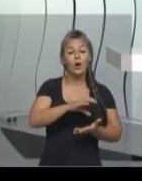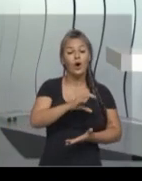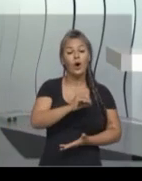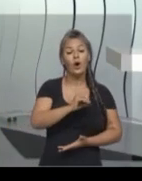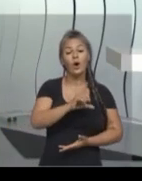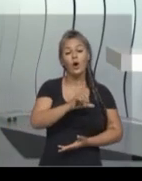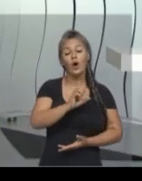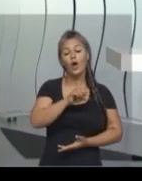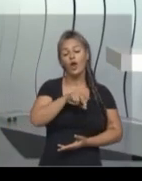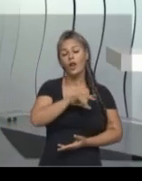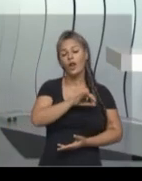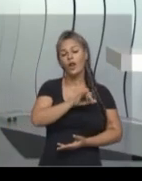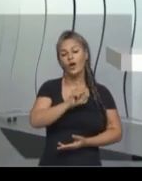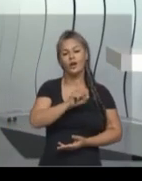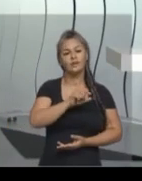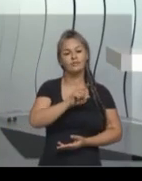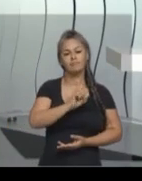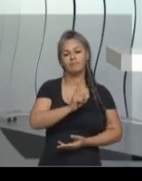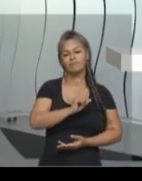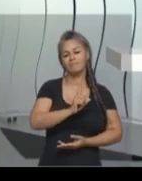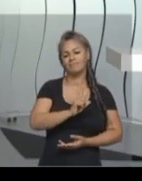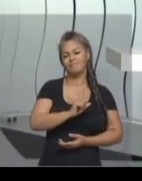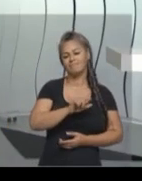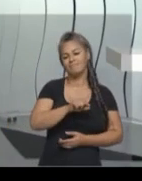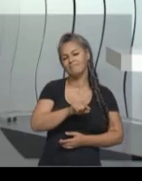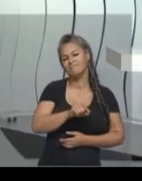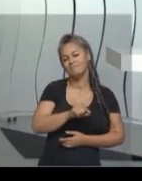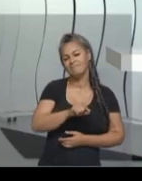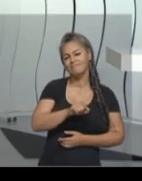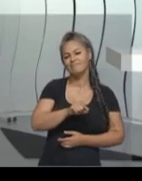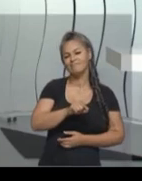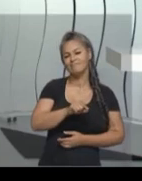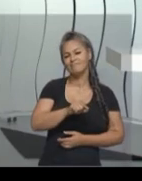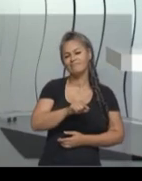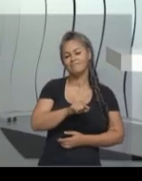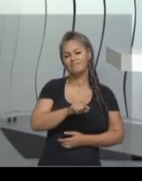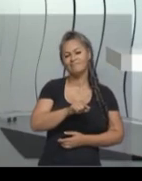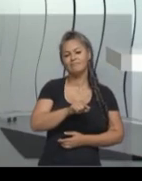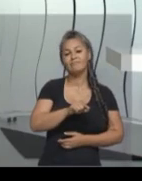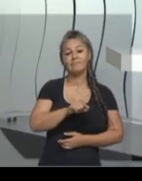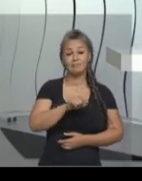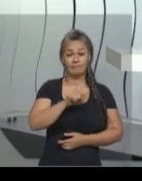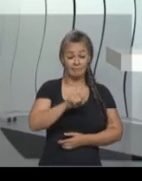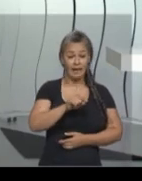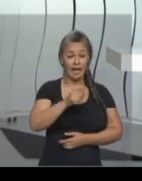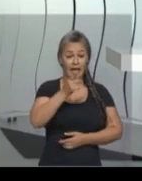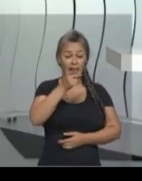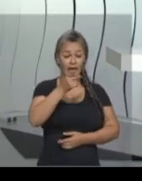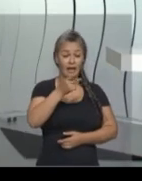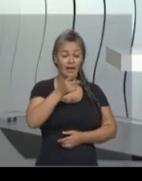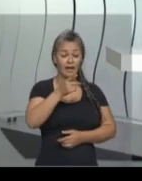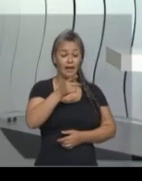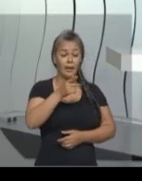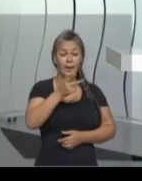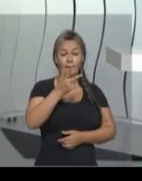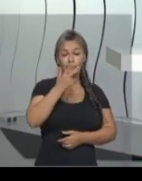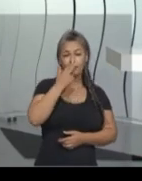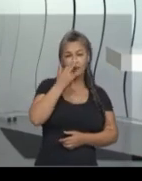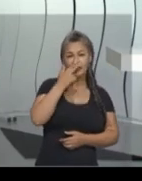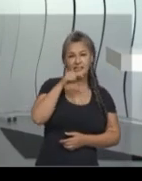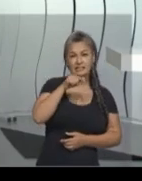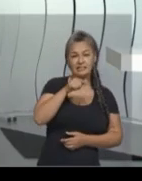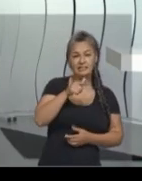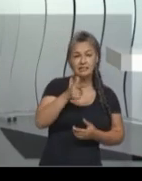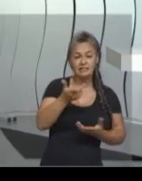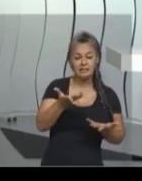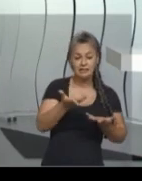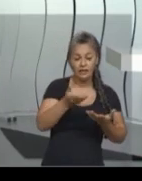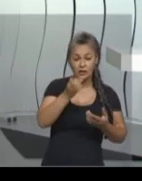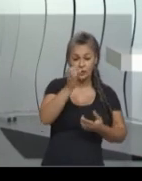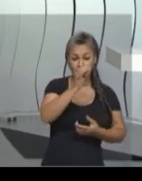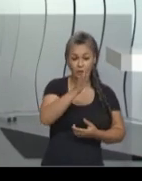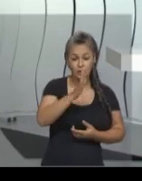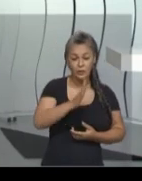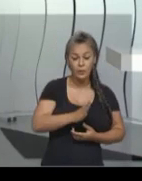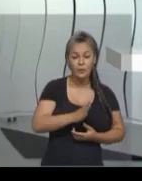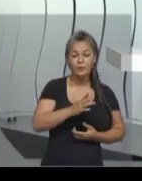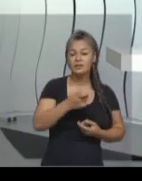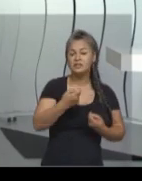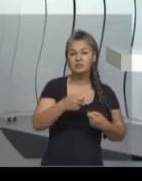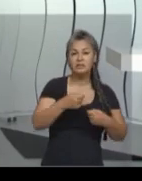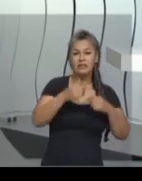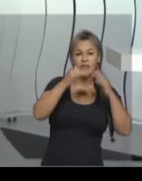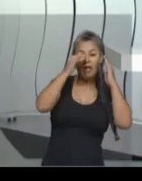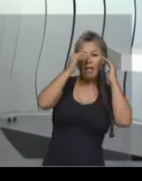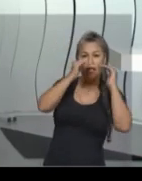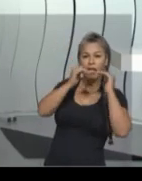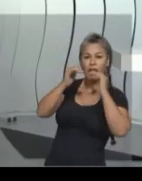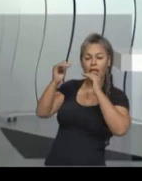Então, ele não seria mais administrado como se fosse uma colônia. No ano